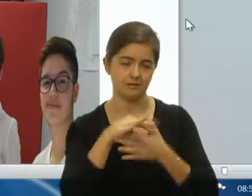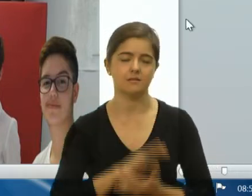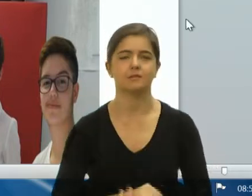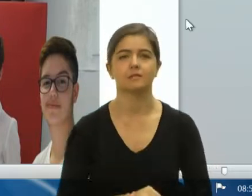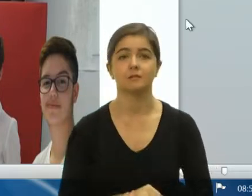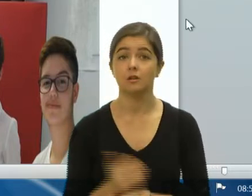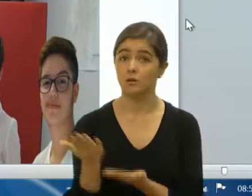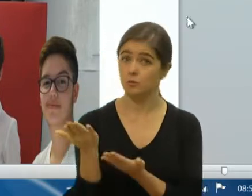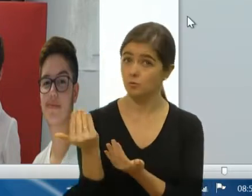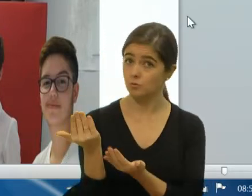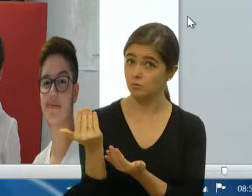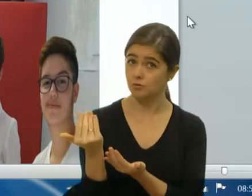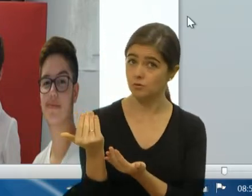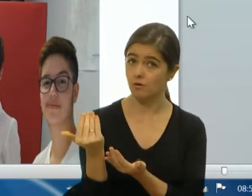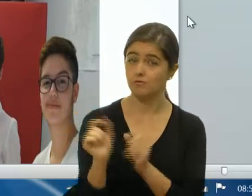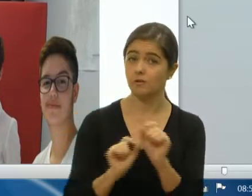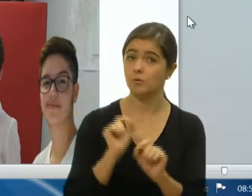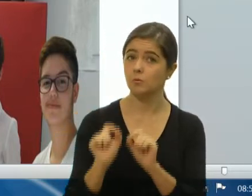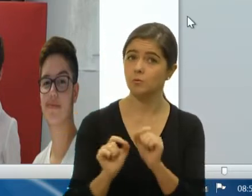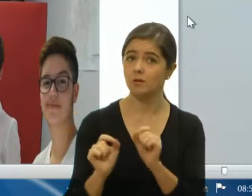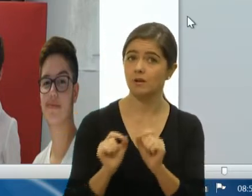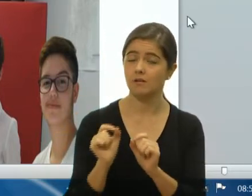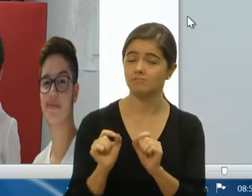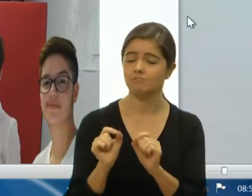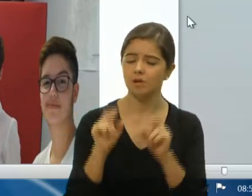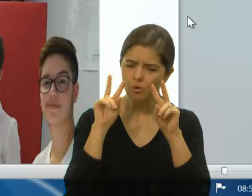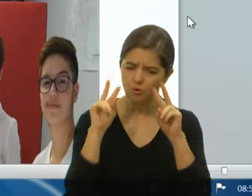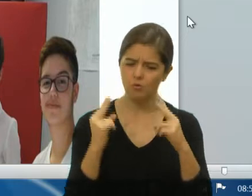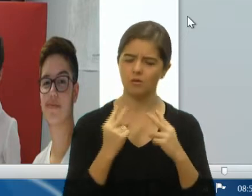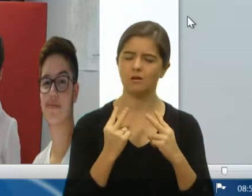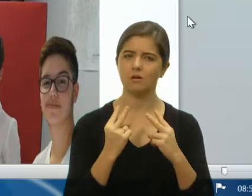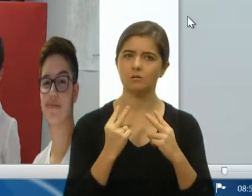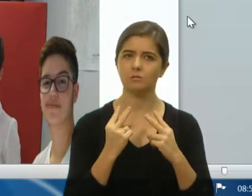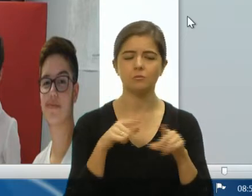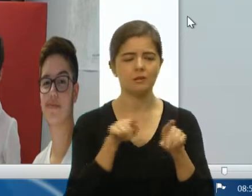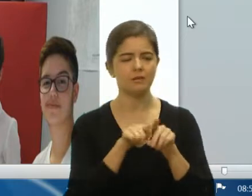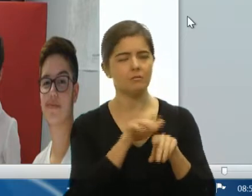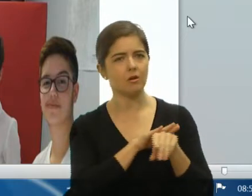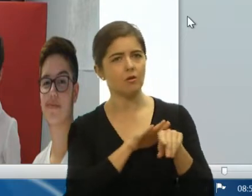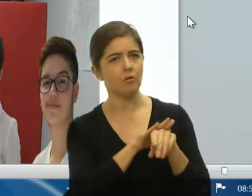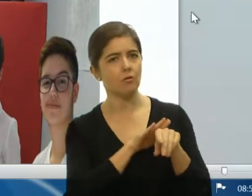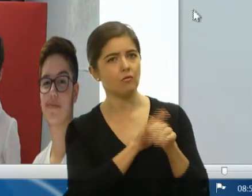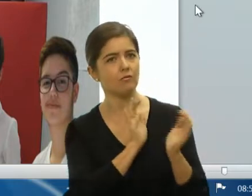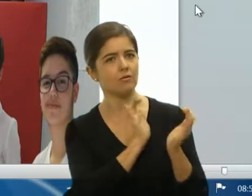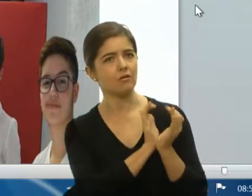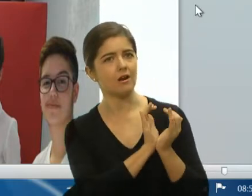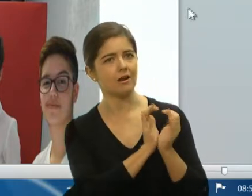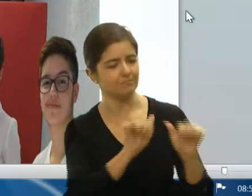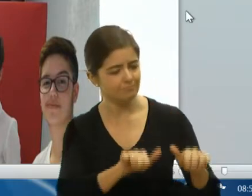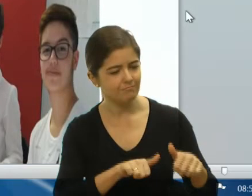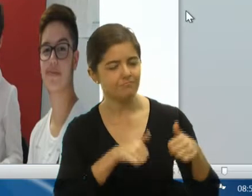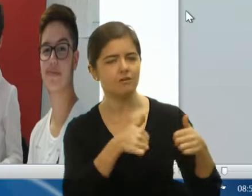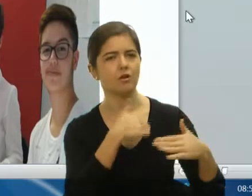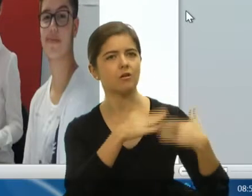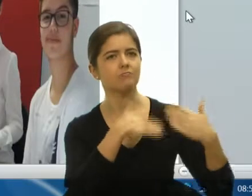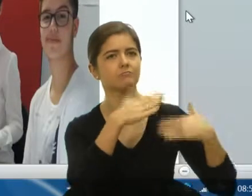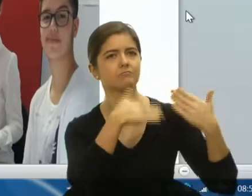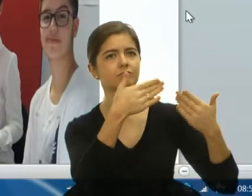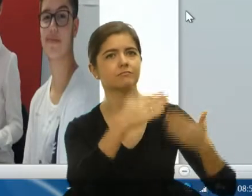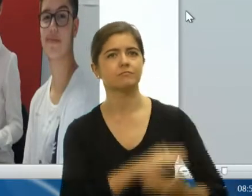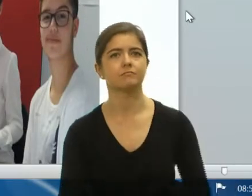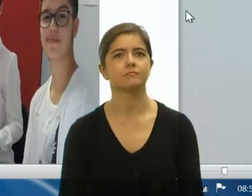jovem está sendo o seu par, o jovem falando para si mesmo e para o seu par, torna-se melhor aquele tipo de prevenção.